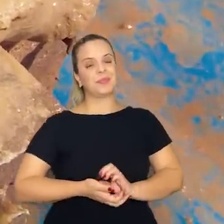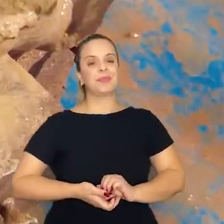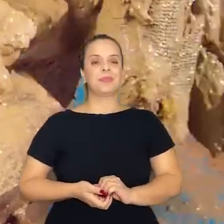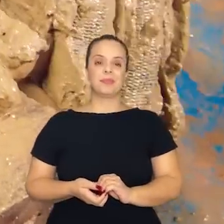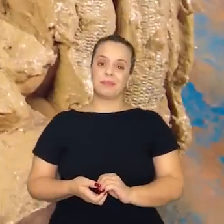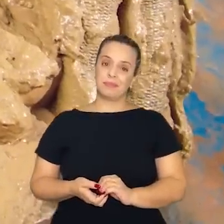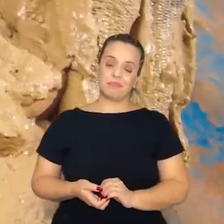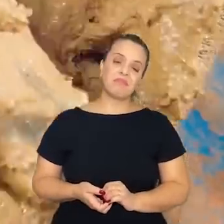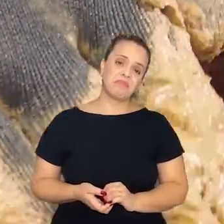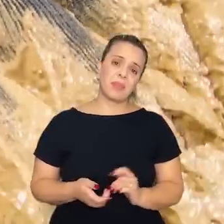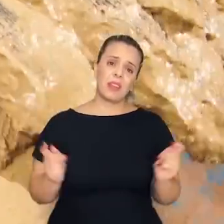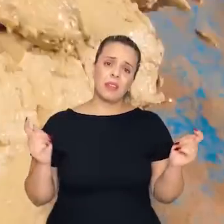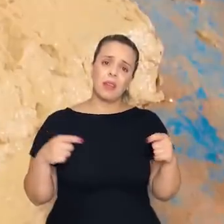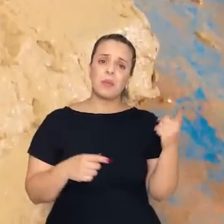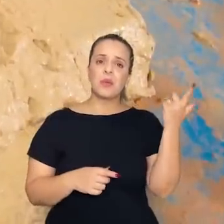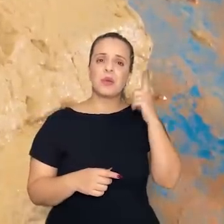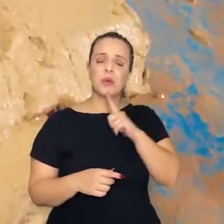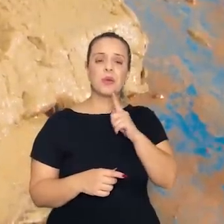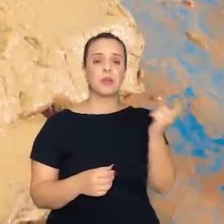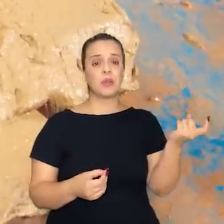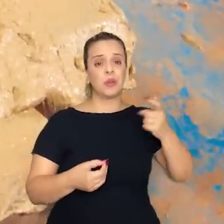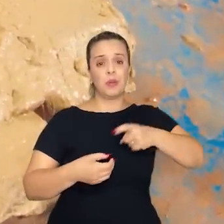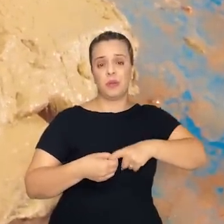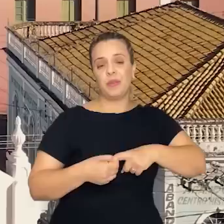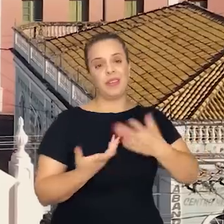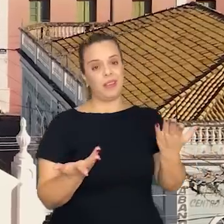de poder devolver para a cidade